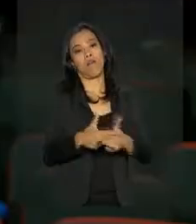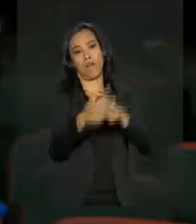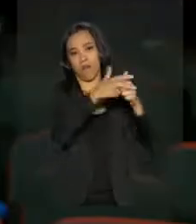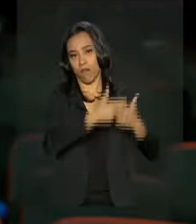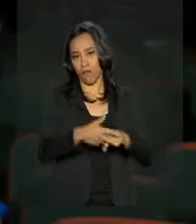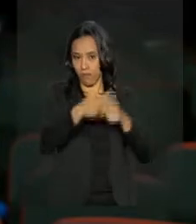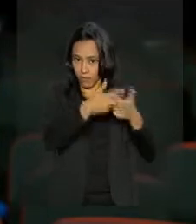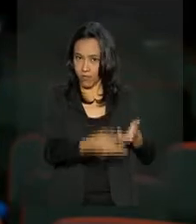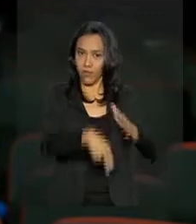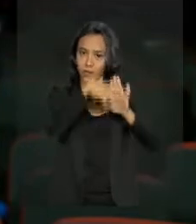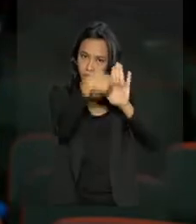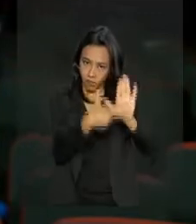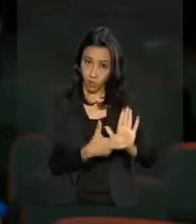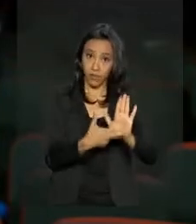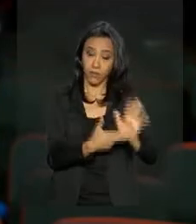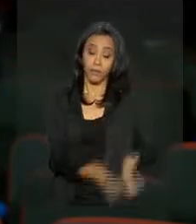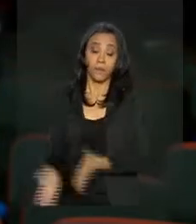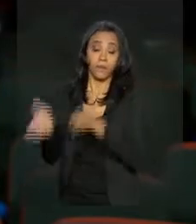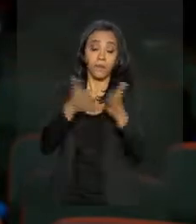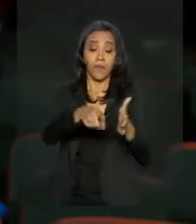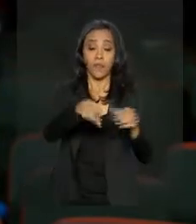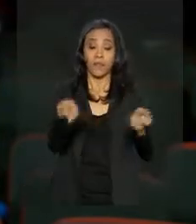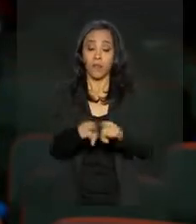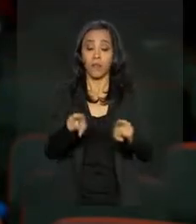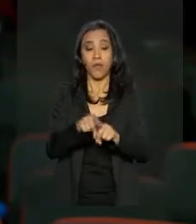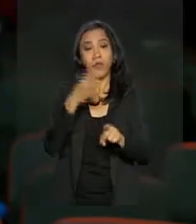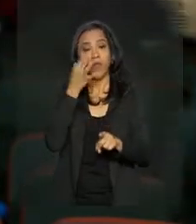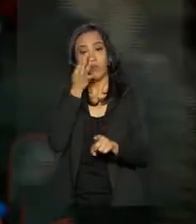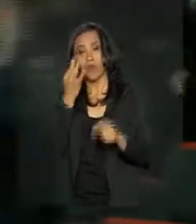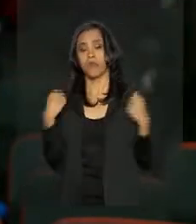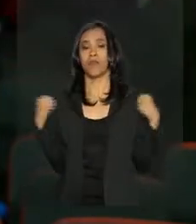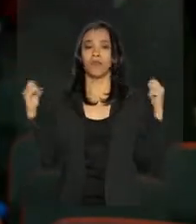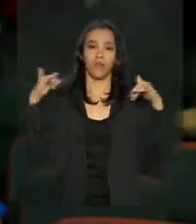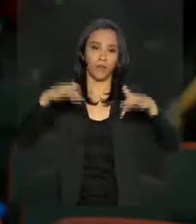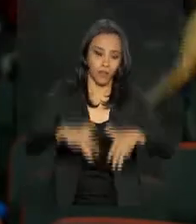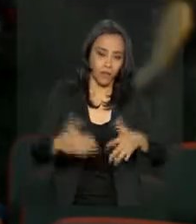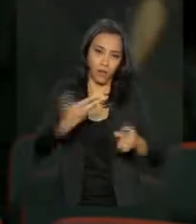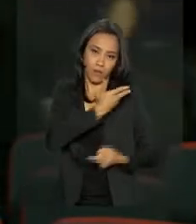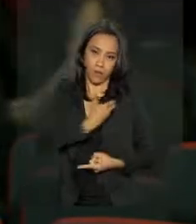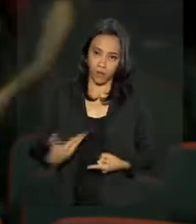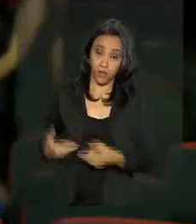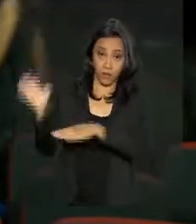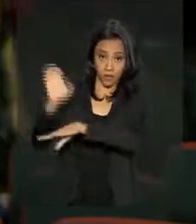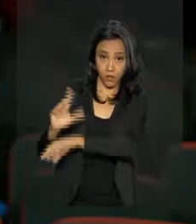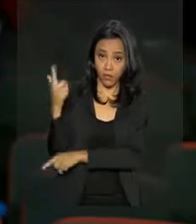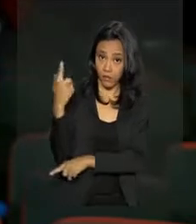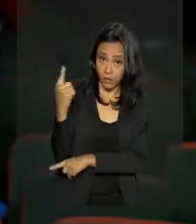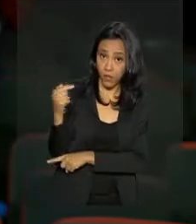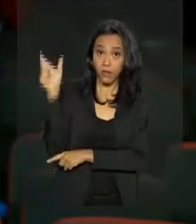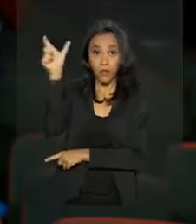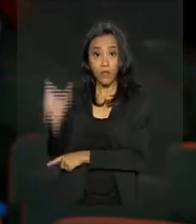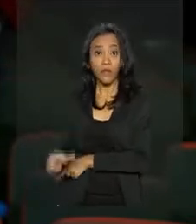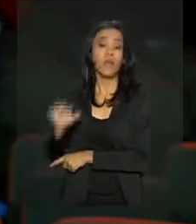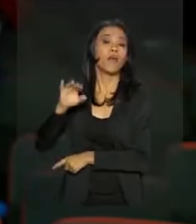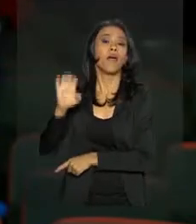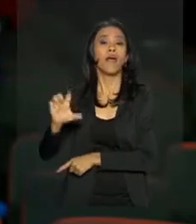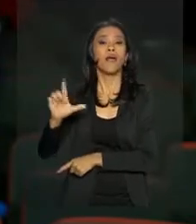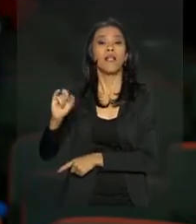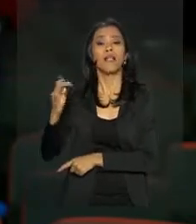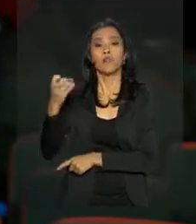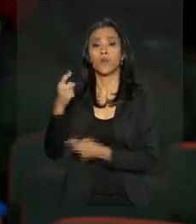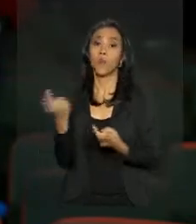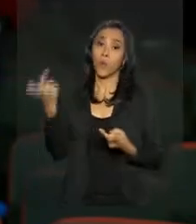ano. Além do presidente Michel Temer, também estiveram presentes na cerimônia o governador de Goiás, José Eliton Júnior, o